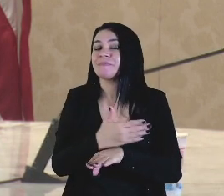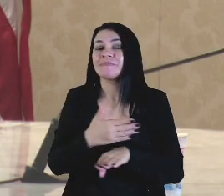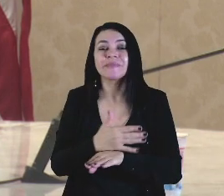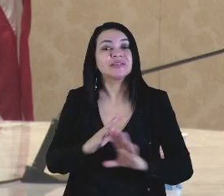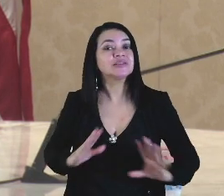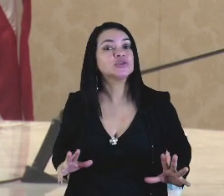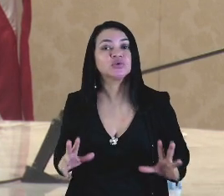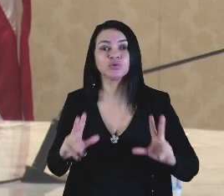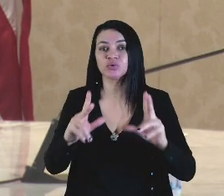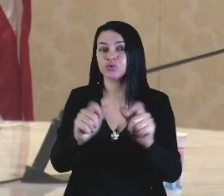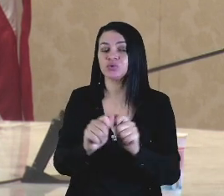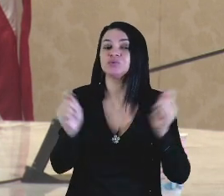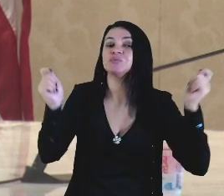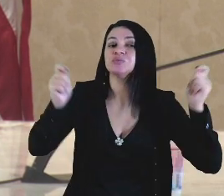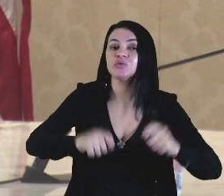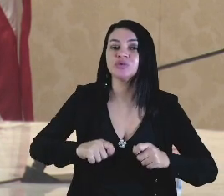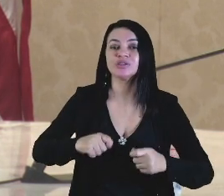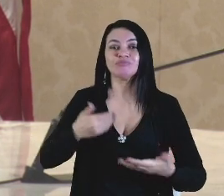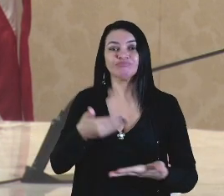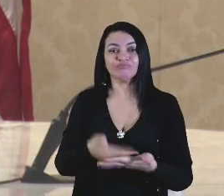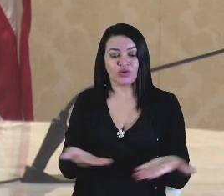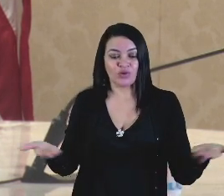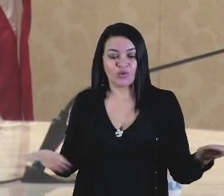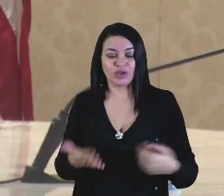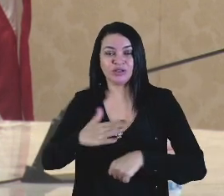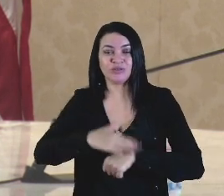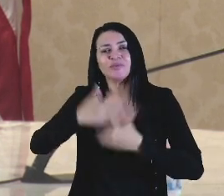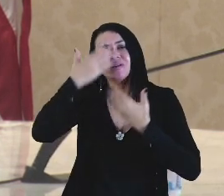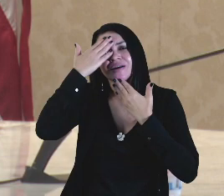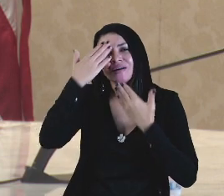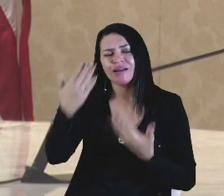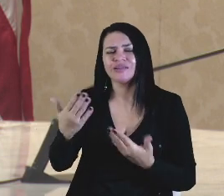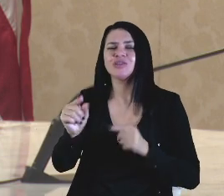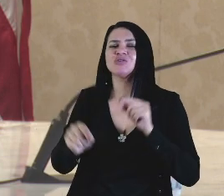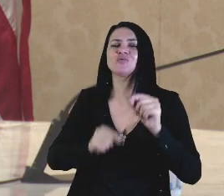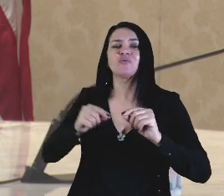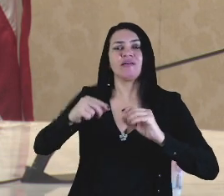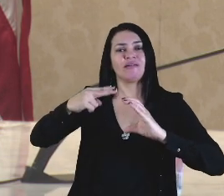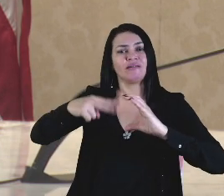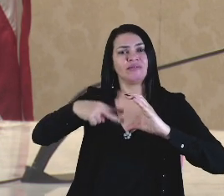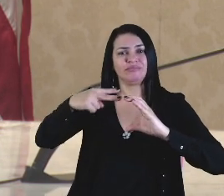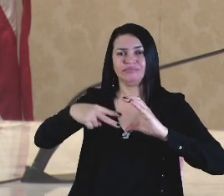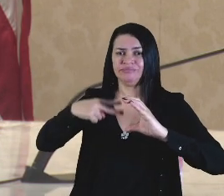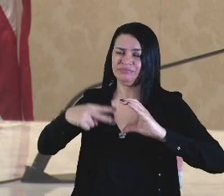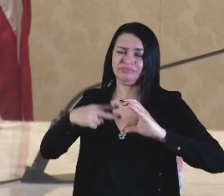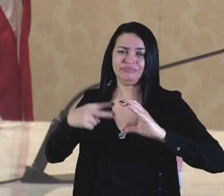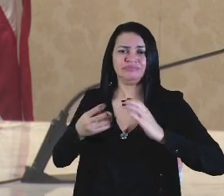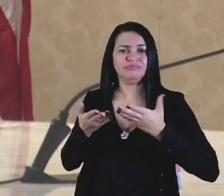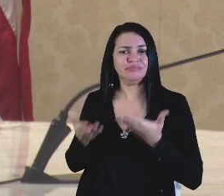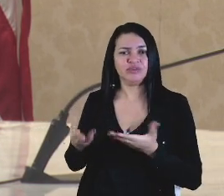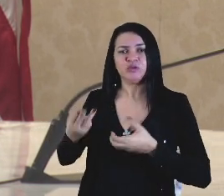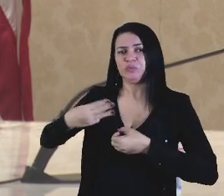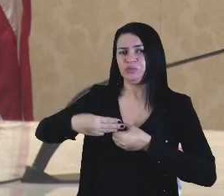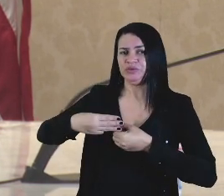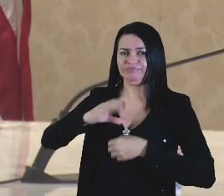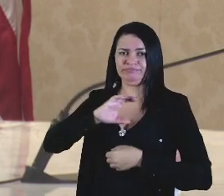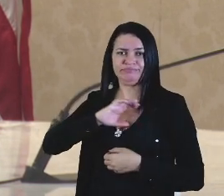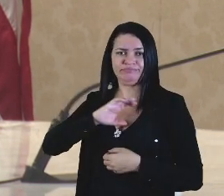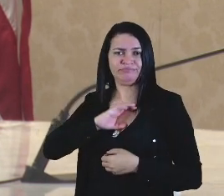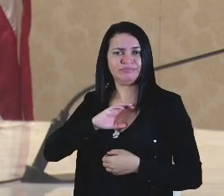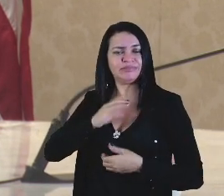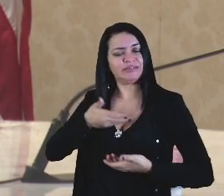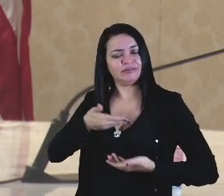todos, para que nós pudéssemos chegar a esse momento, agradeço a Câmara Municipal de Caxias, que sempre me recebeu